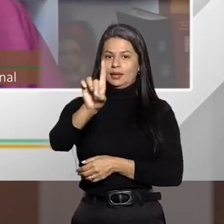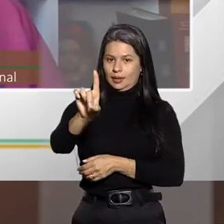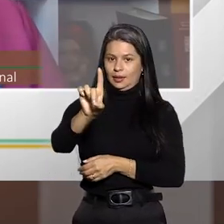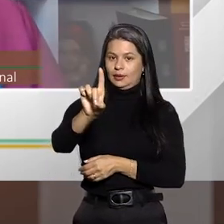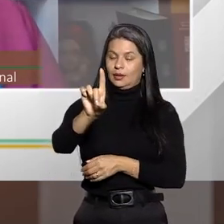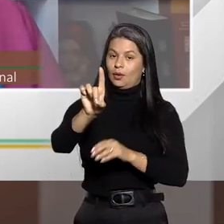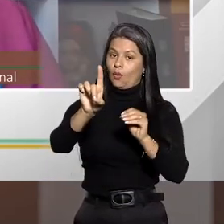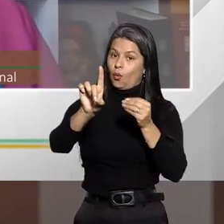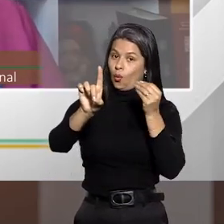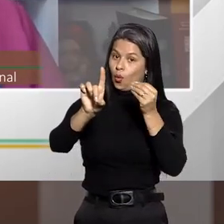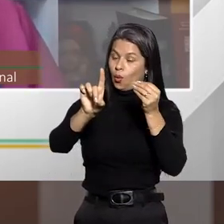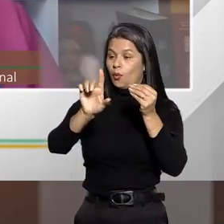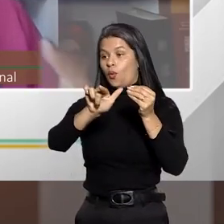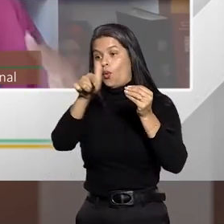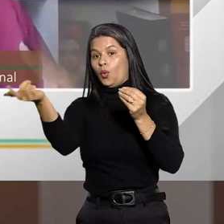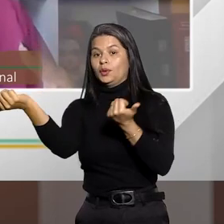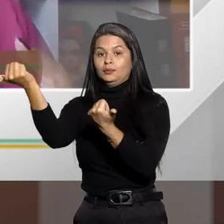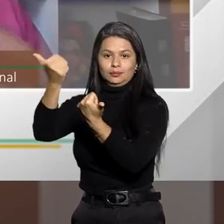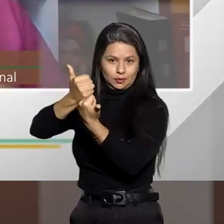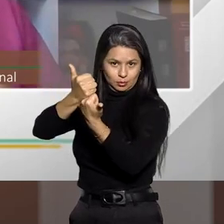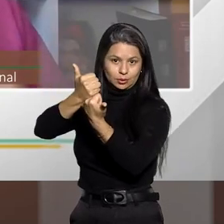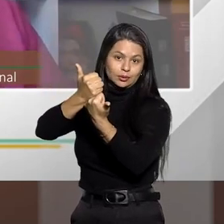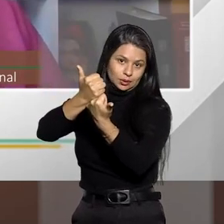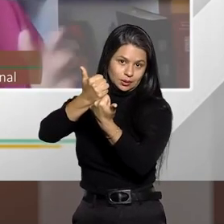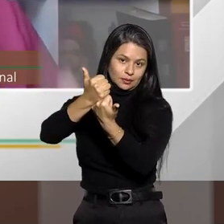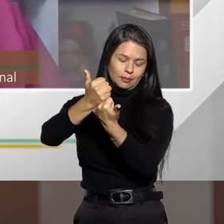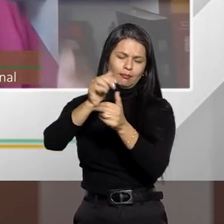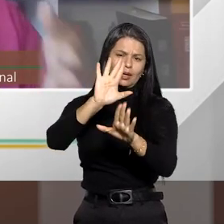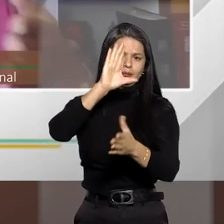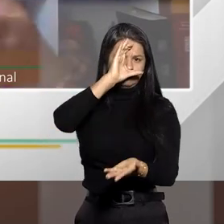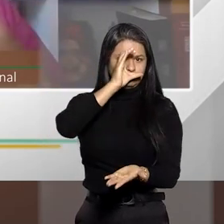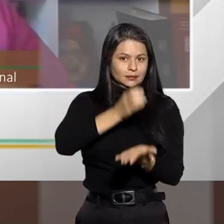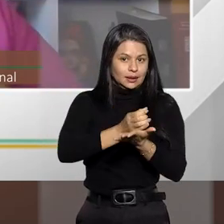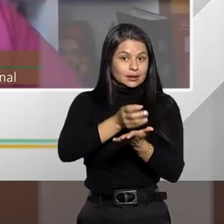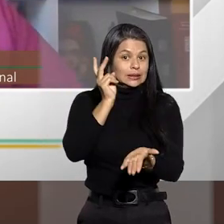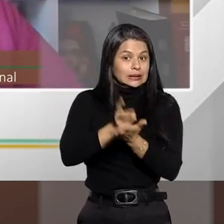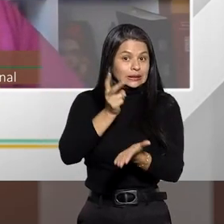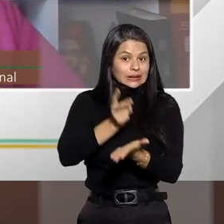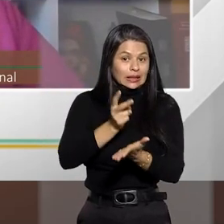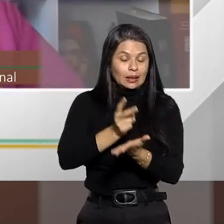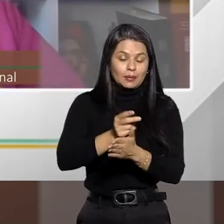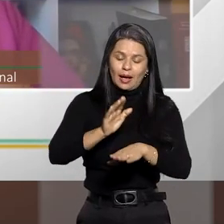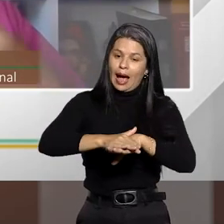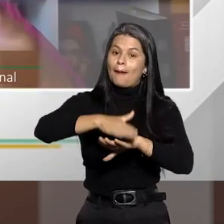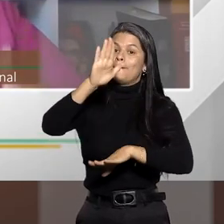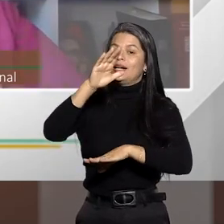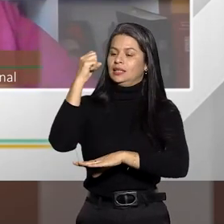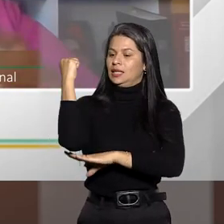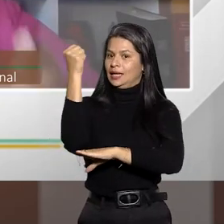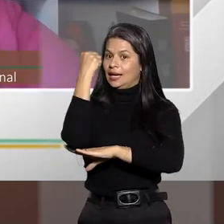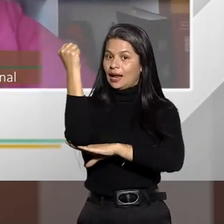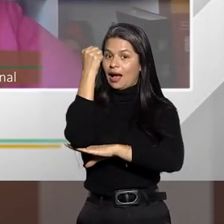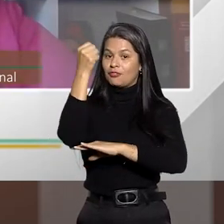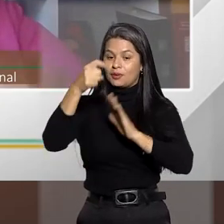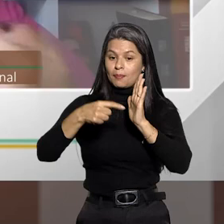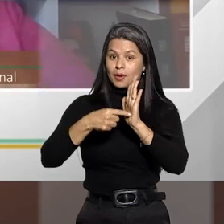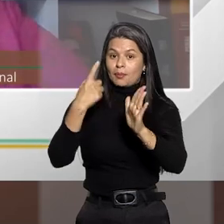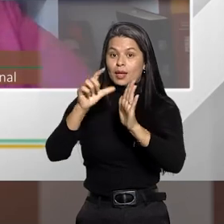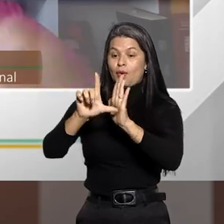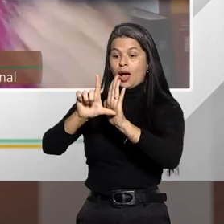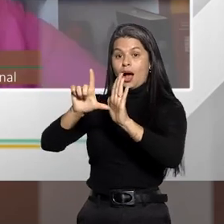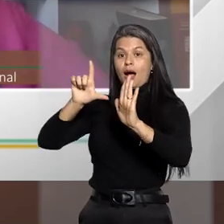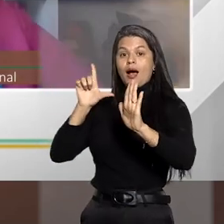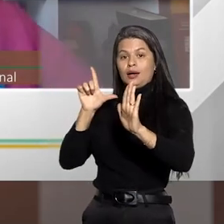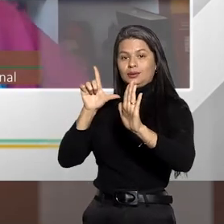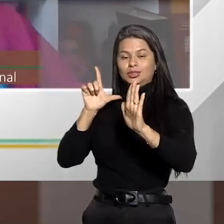uma pena substitutiva. Mas, em tese, sempre a pena mais grave sendo cumprida antes da